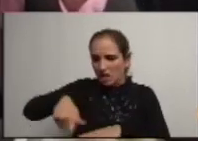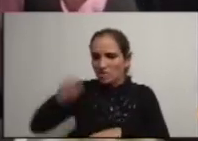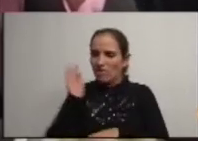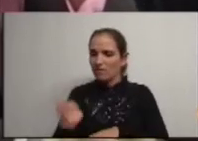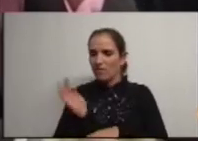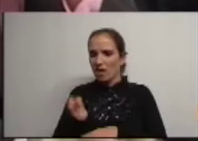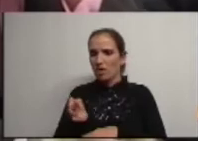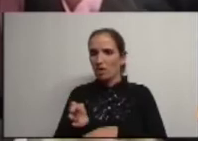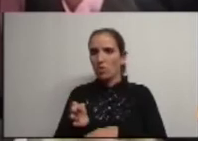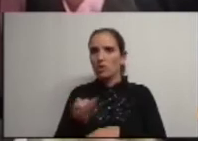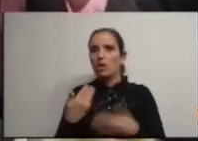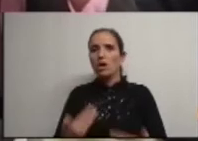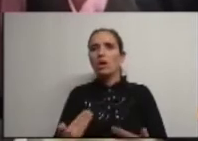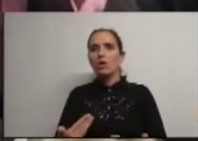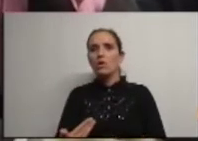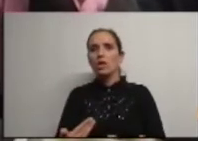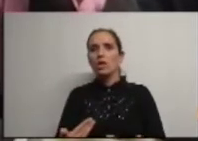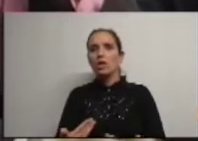de ferro e neste momento